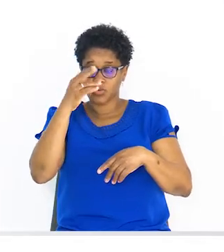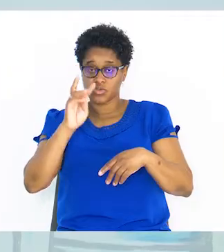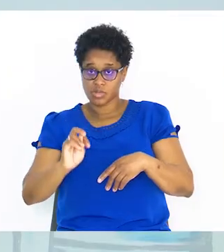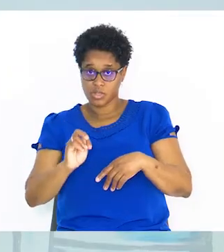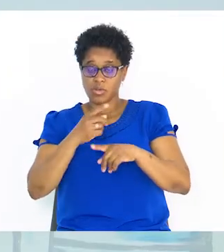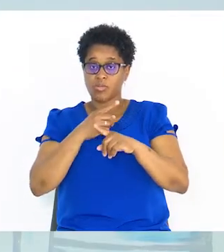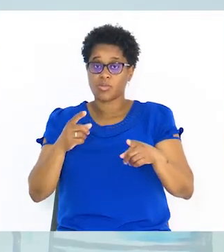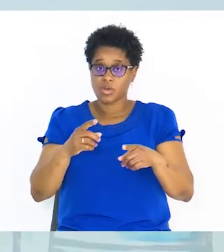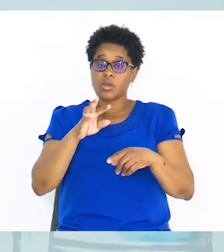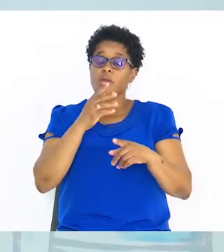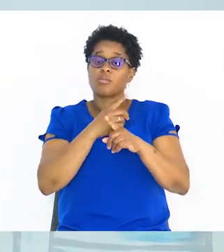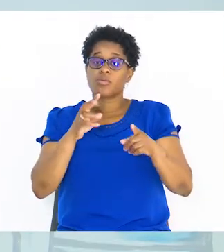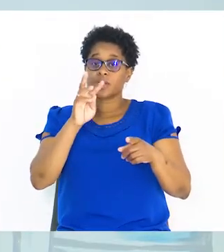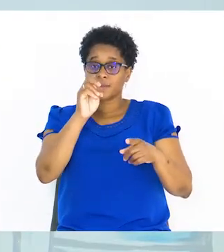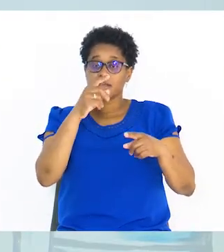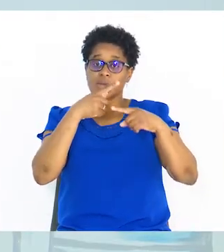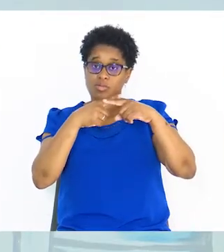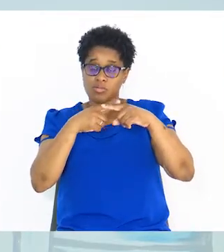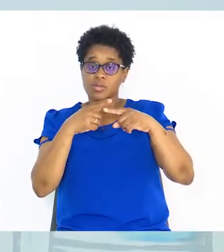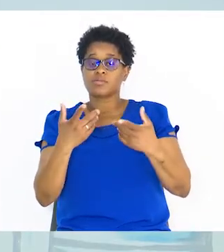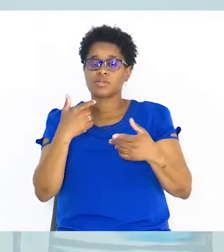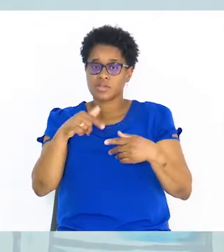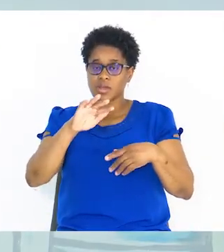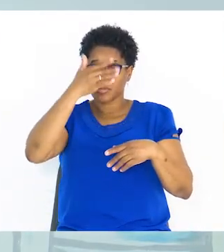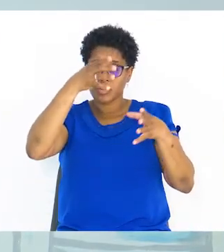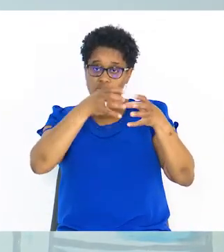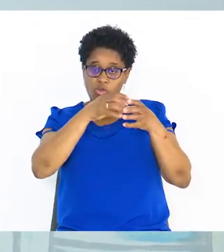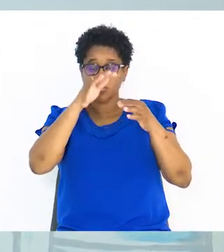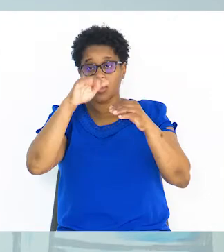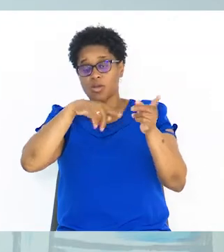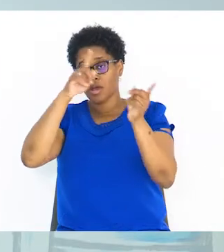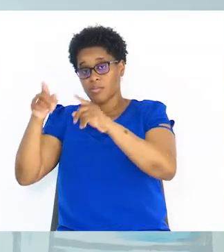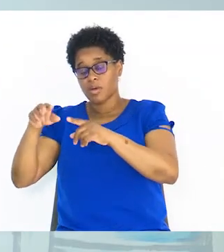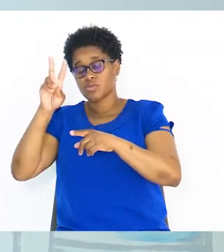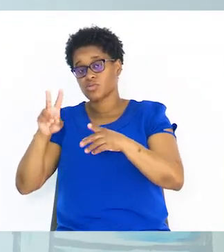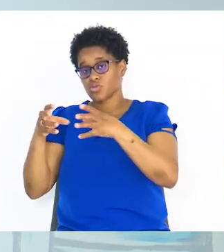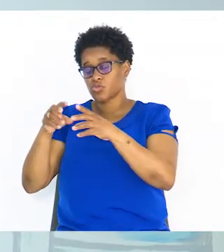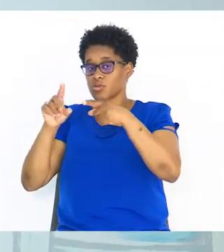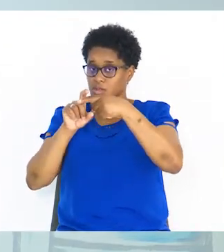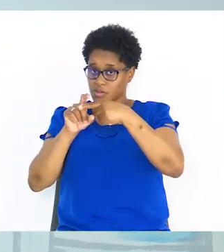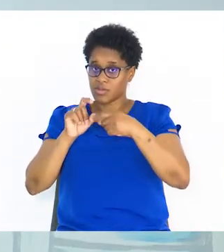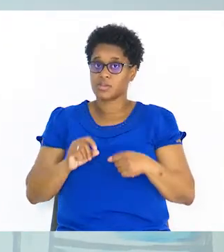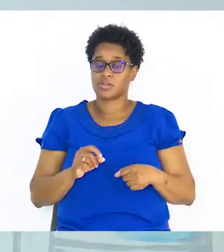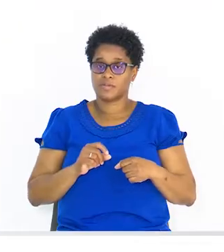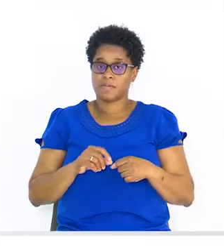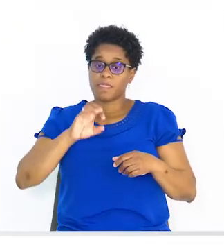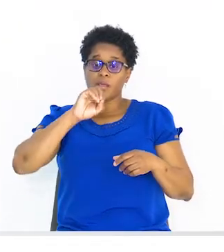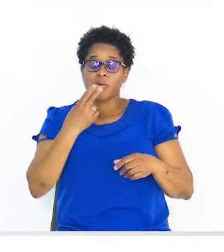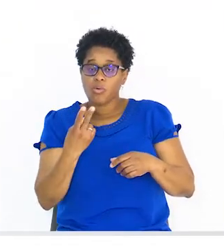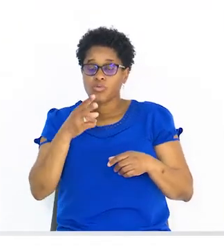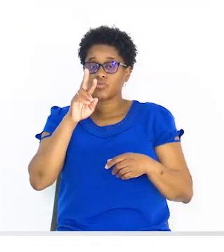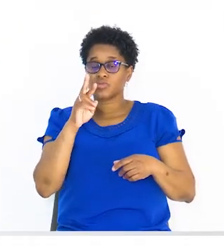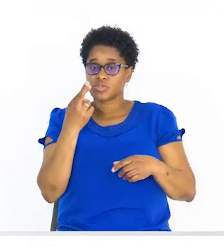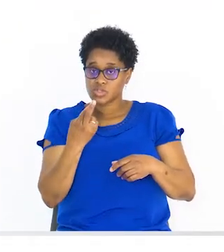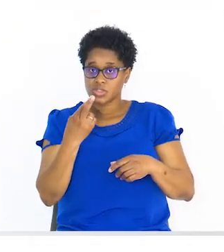porquê? Porque 3 está a multiplicar, está no primeiro membro, passa para o segundo membro, dividir. Ou,